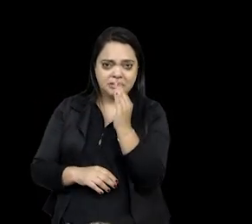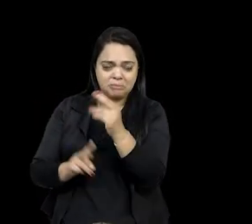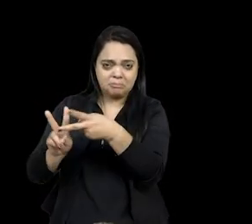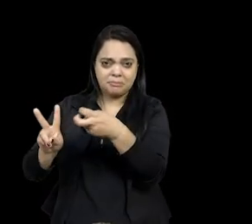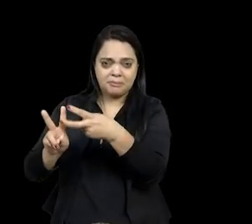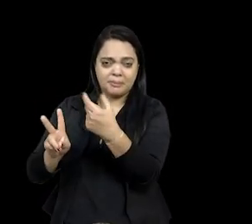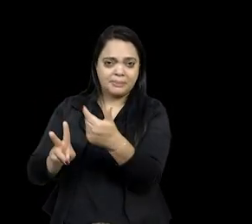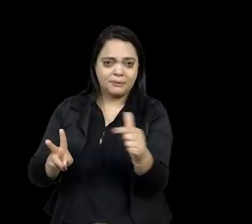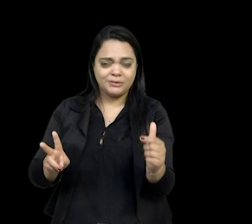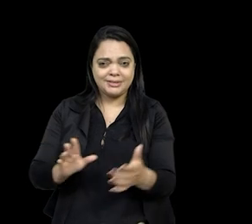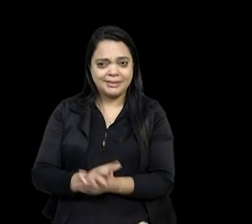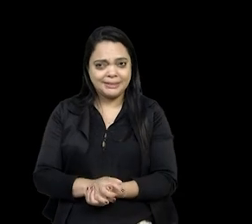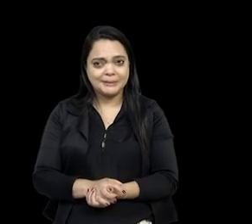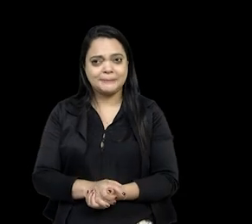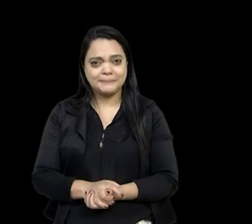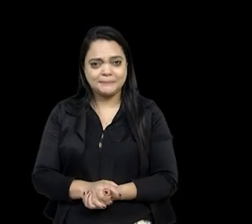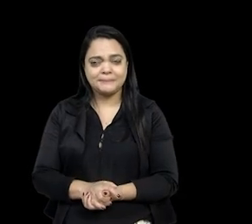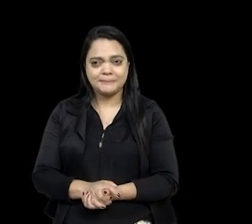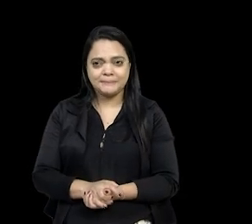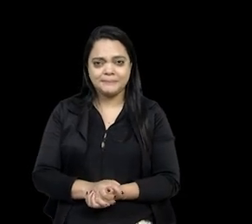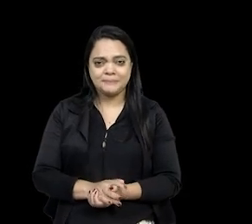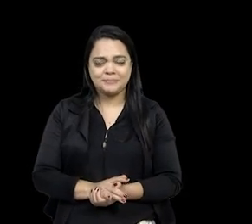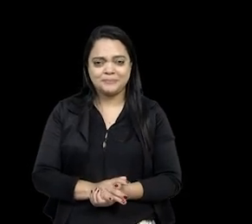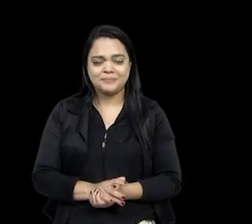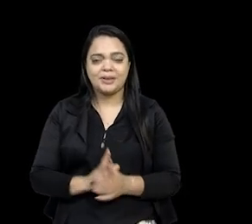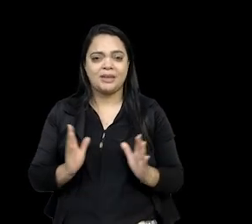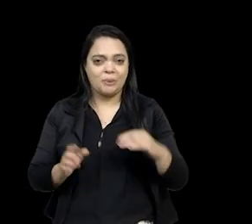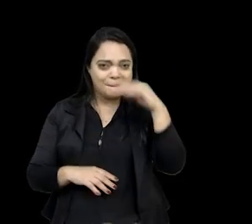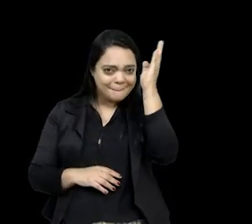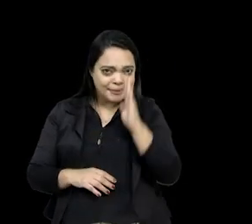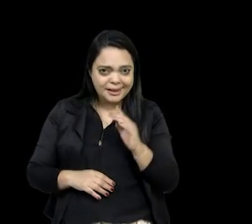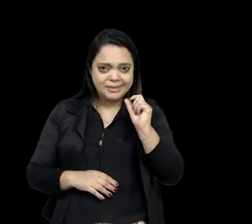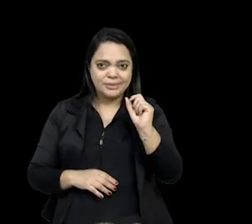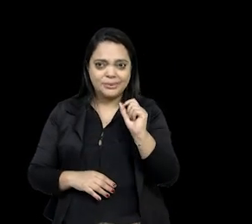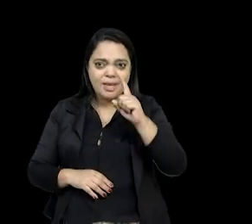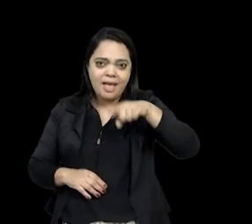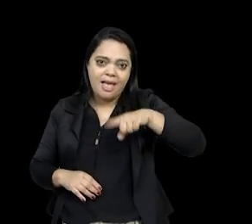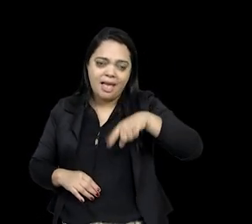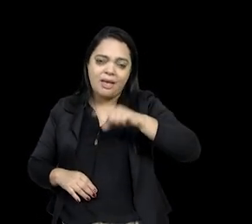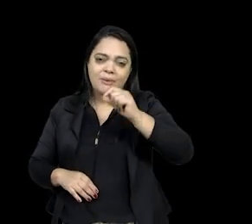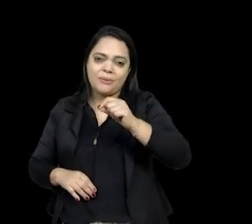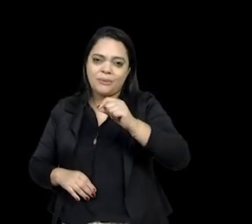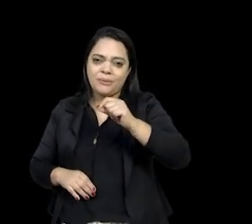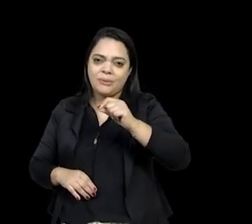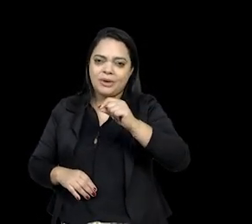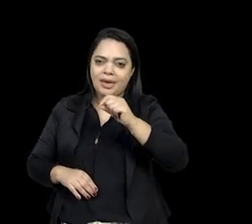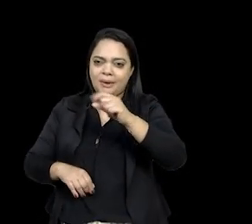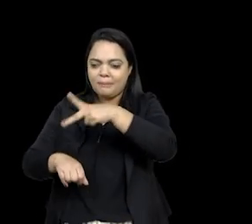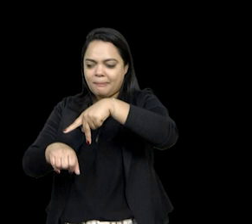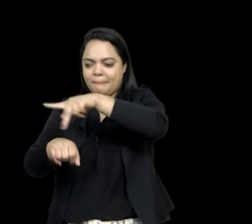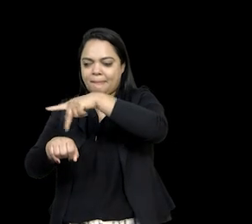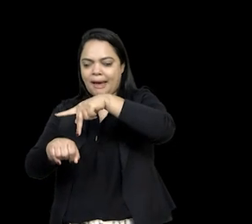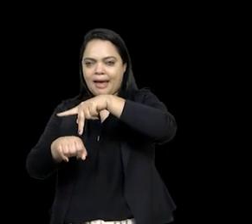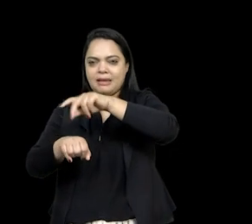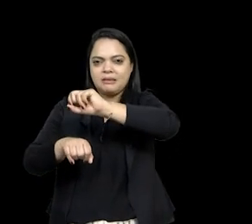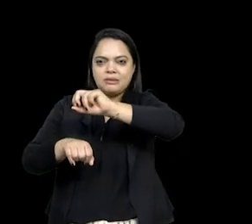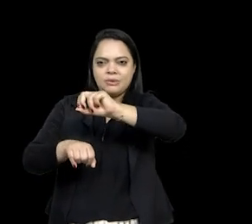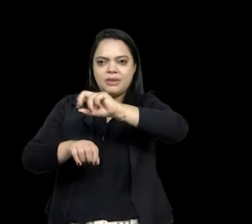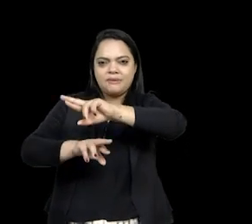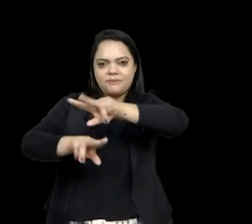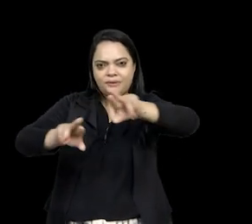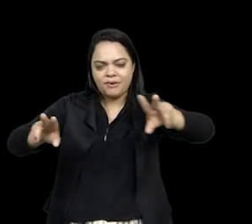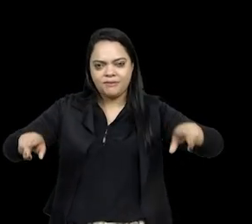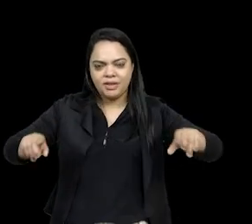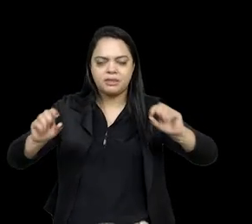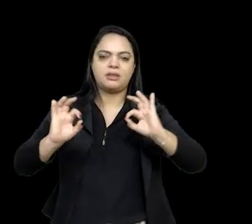detrimento de todas as outras nações que existem no Brasil. O Brasil não é um Estado plurinacional, apesar de ter no seu território